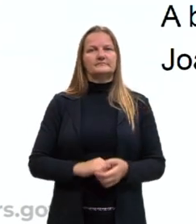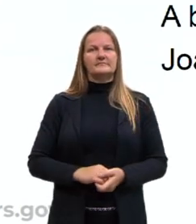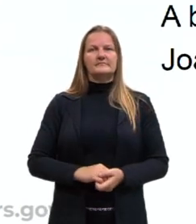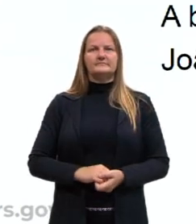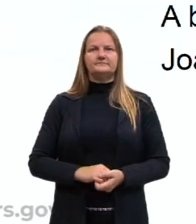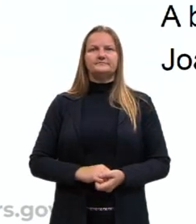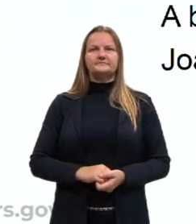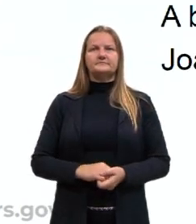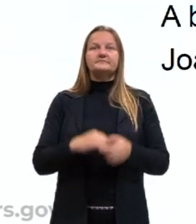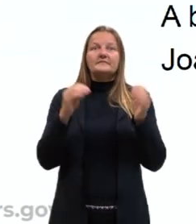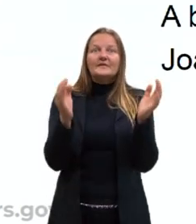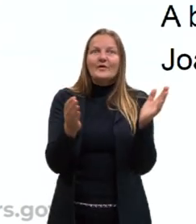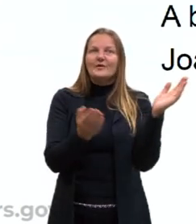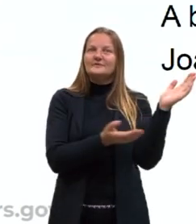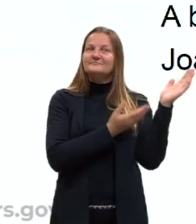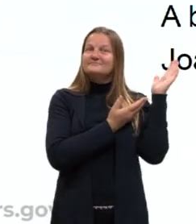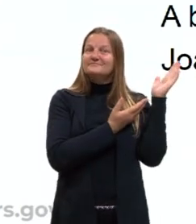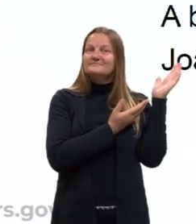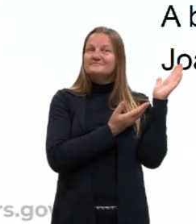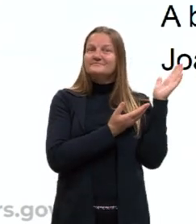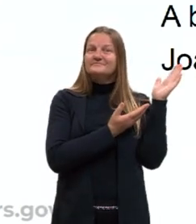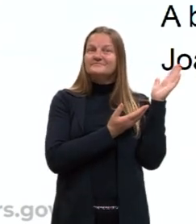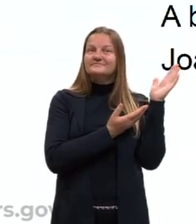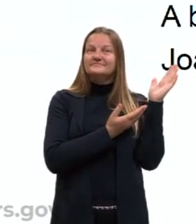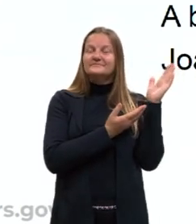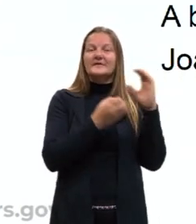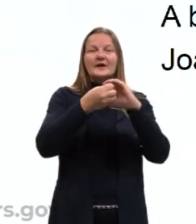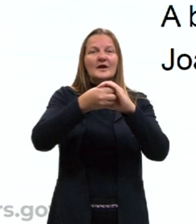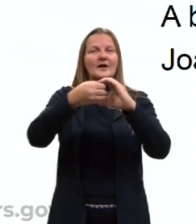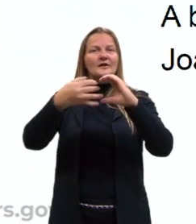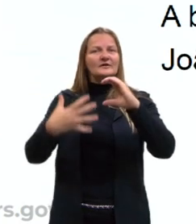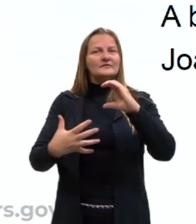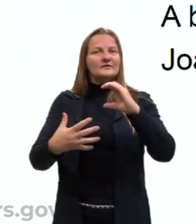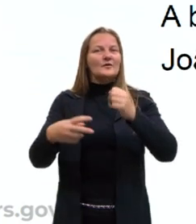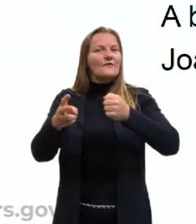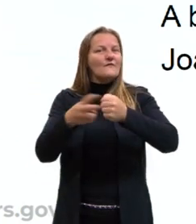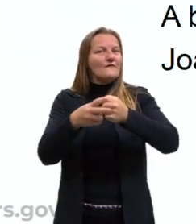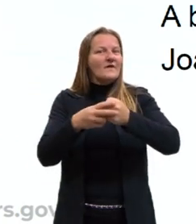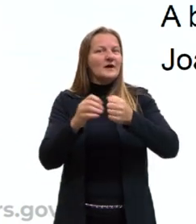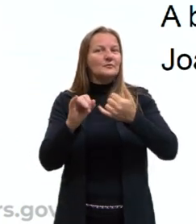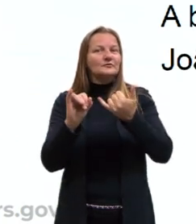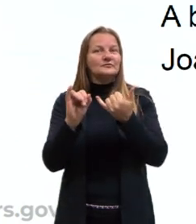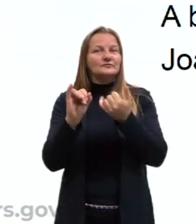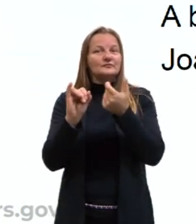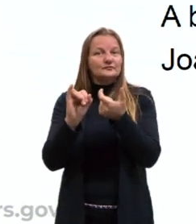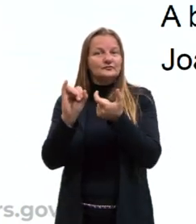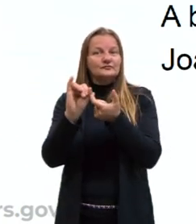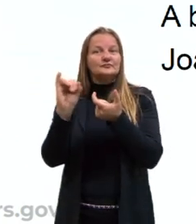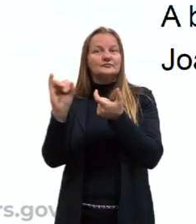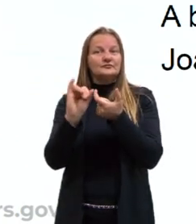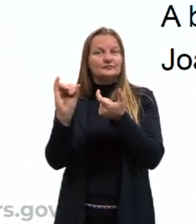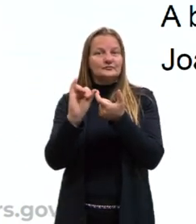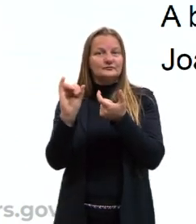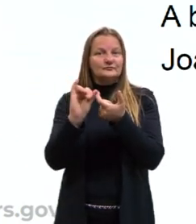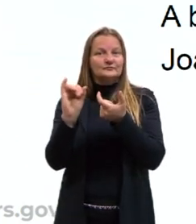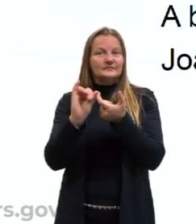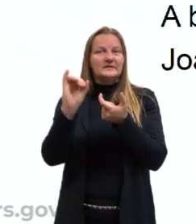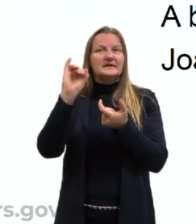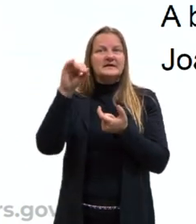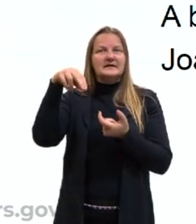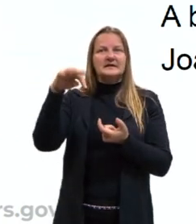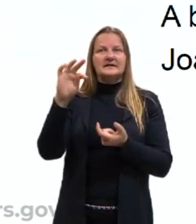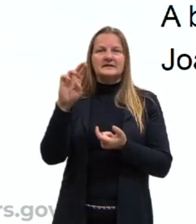Vamos começar pensando nas classificações de verbos intransitivos. Dentro desses verbos de ação,